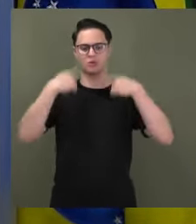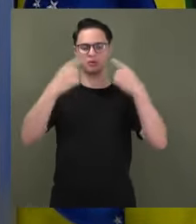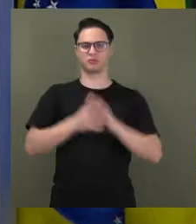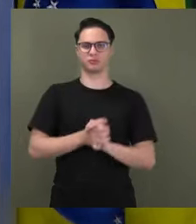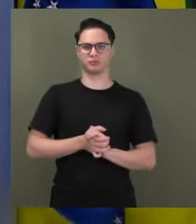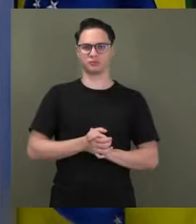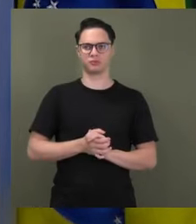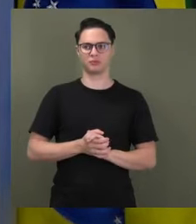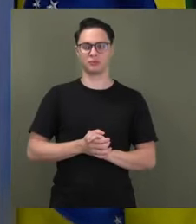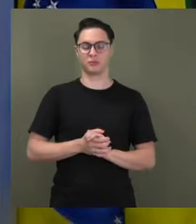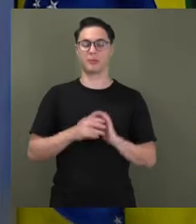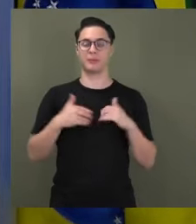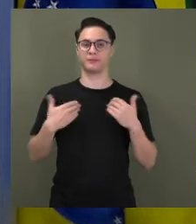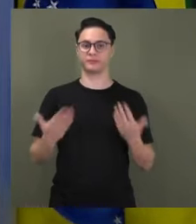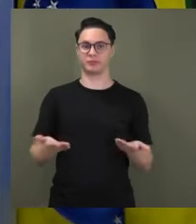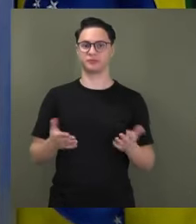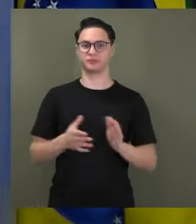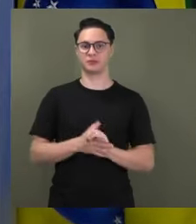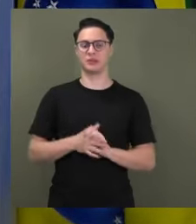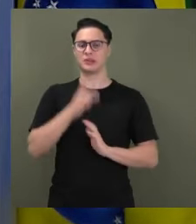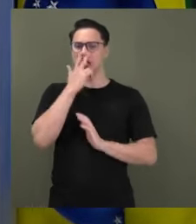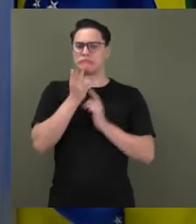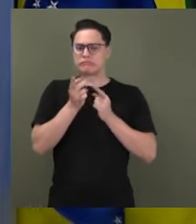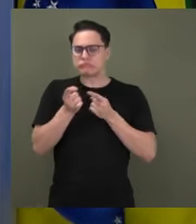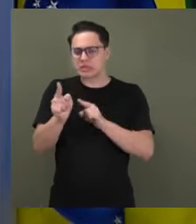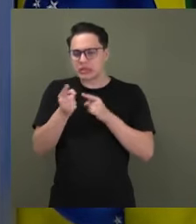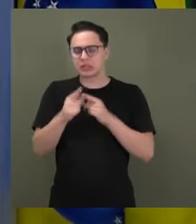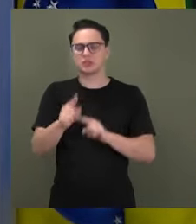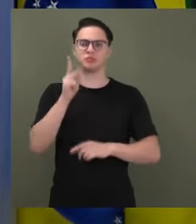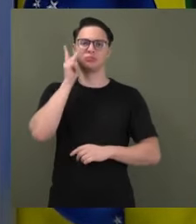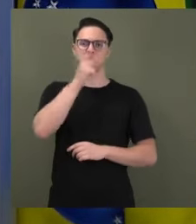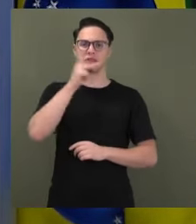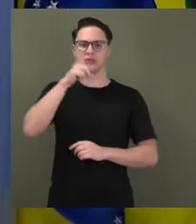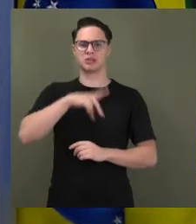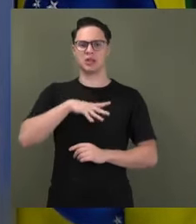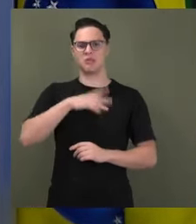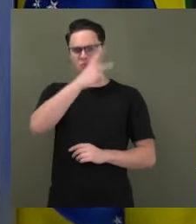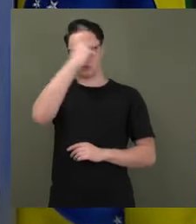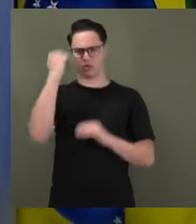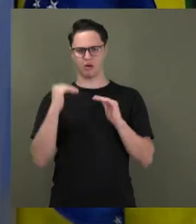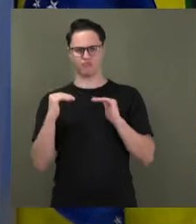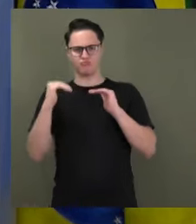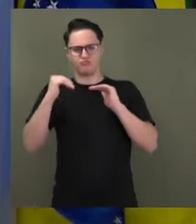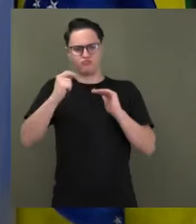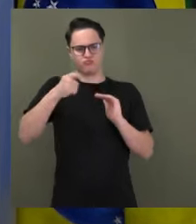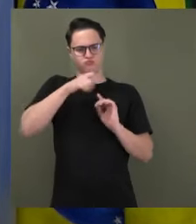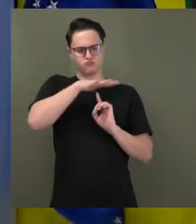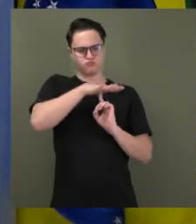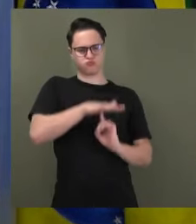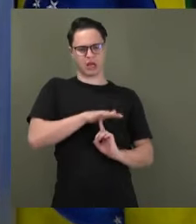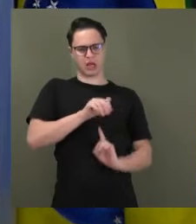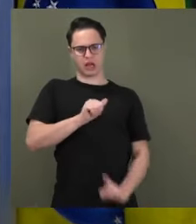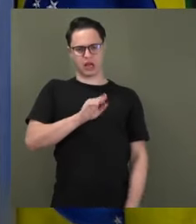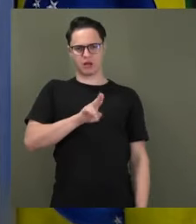Então, senhor presidente, essa perseguição política, esses abusos de autoridade desde 2019, com